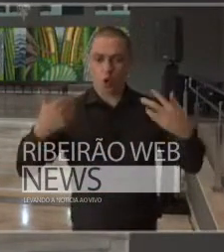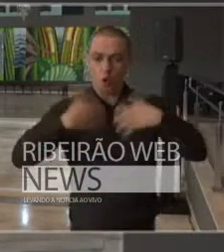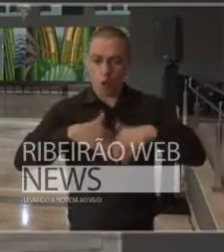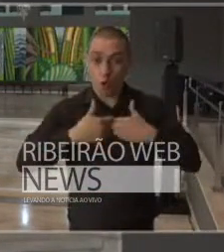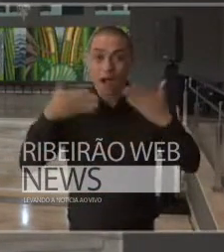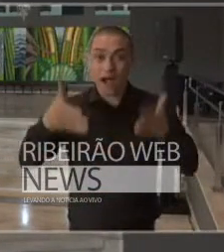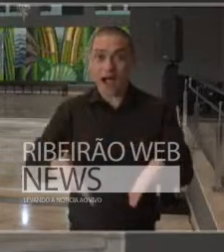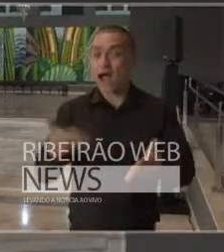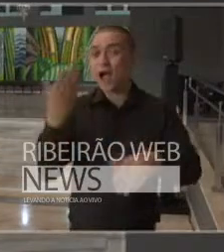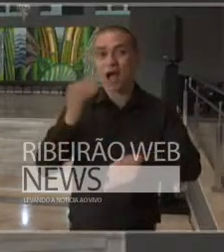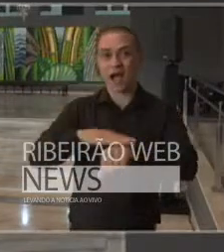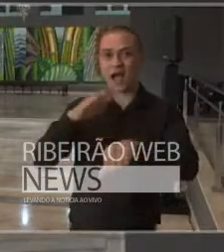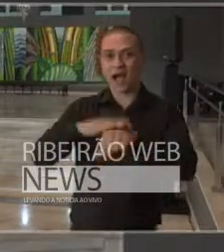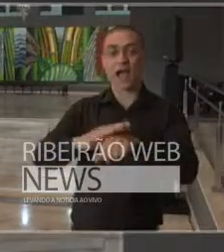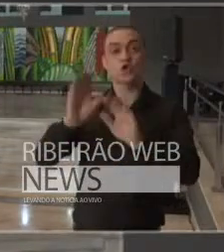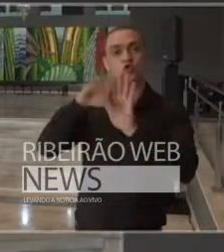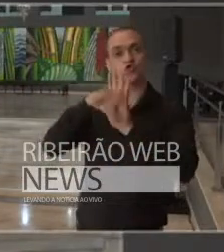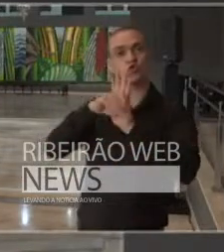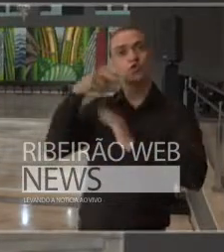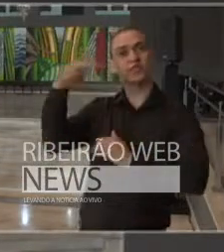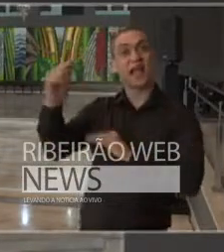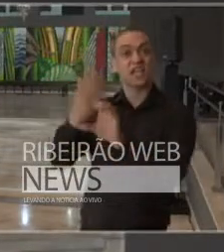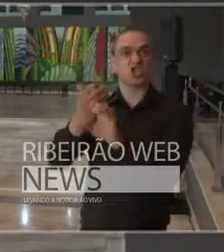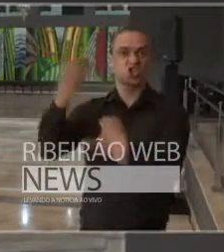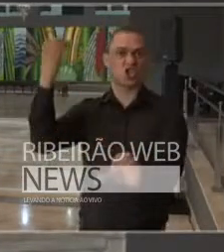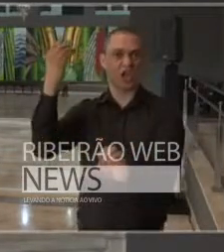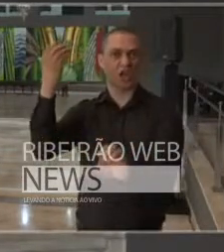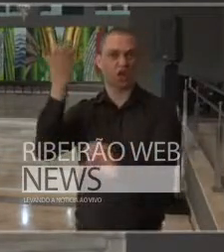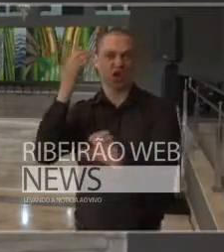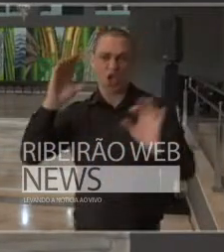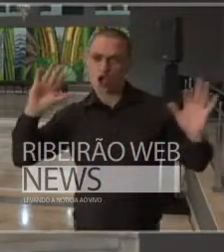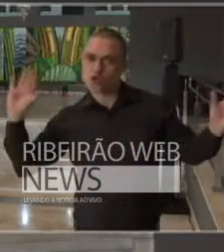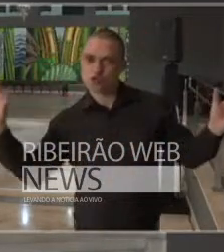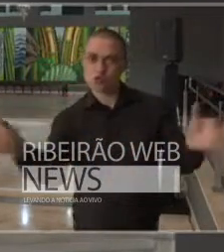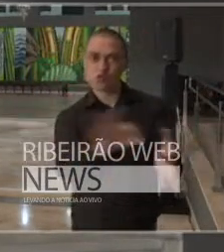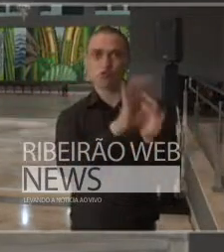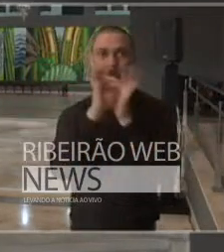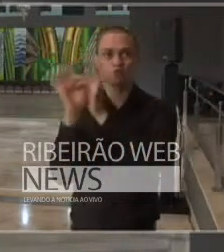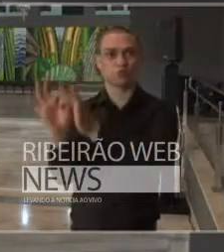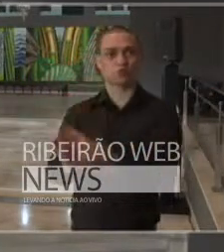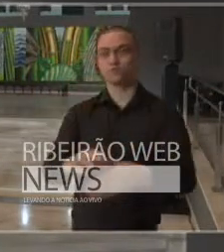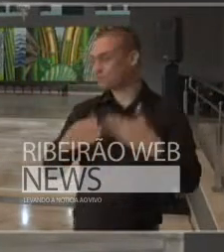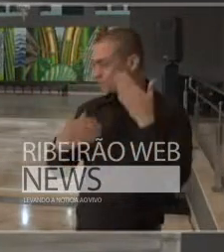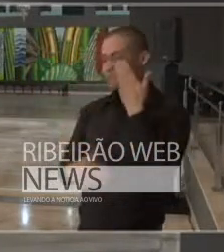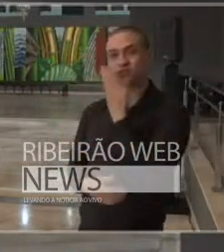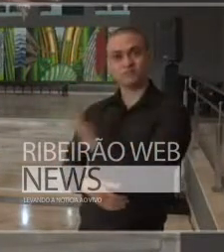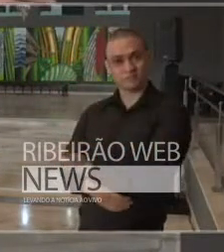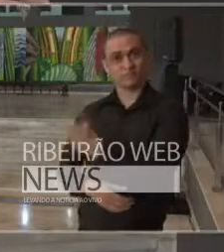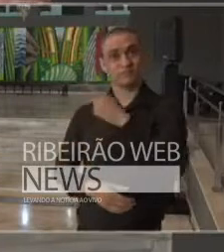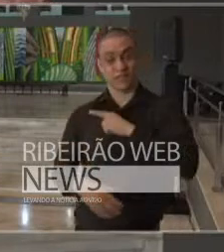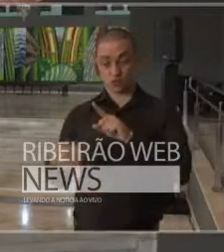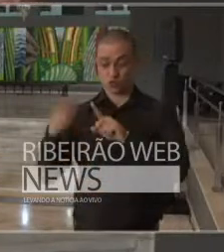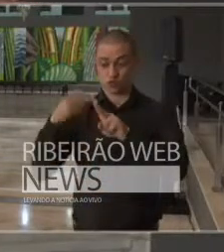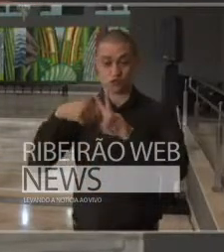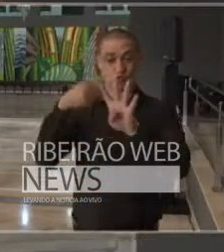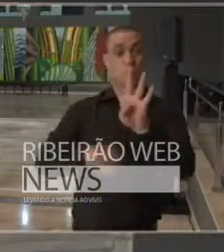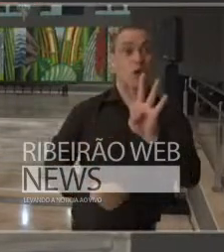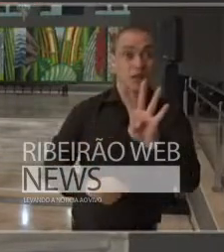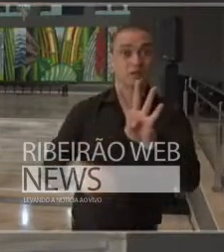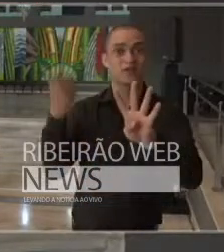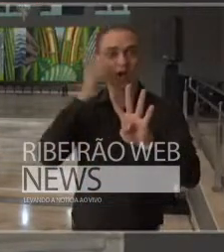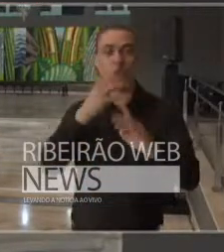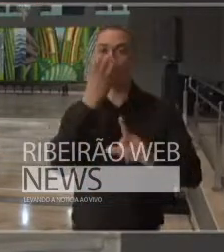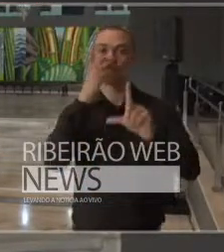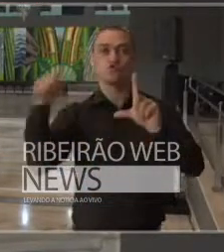aplicação dos conceitos da engenharia está aqui hoje em quatro meses um ventilador